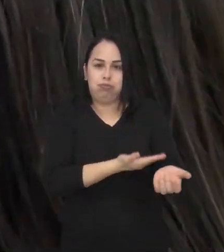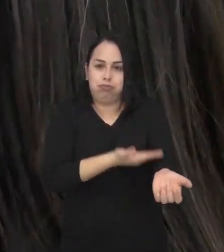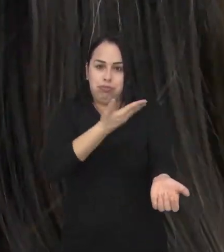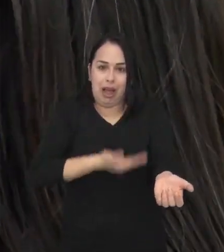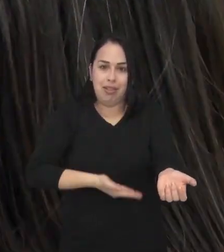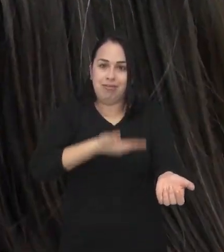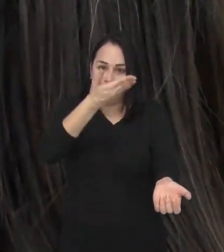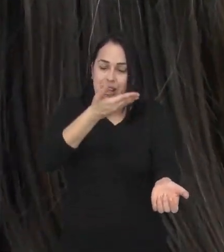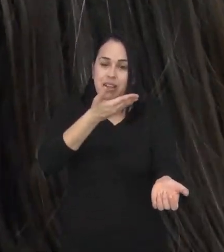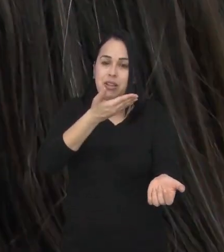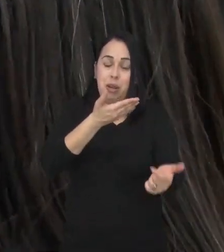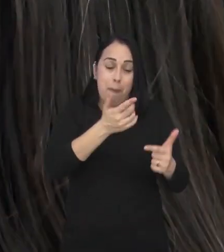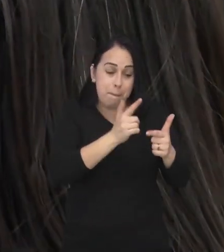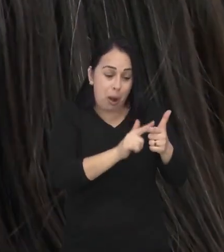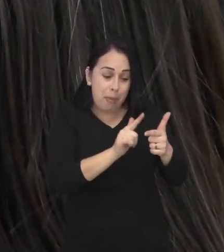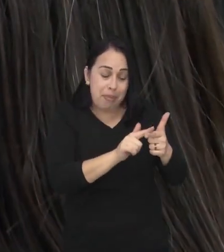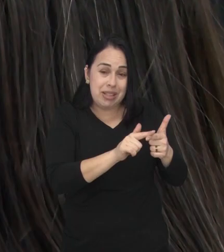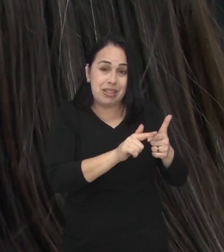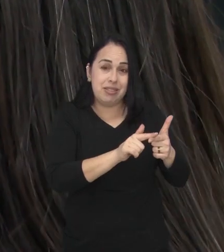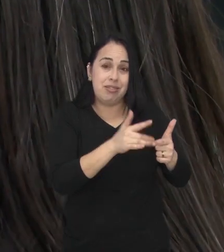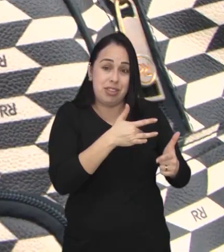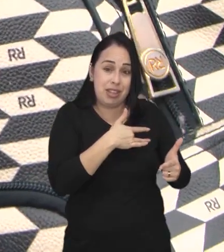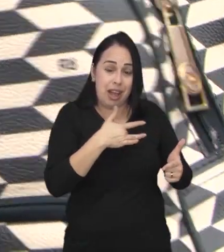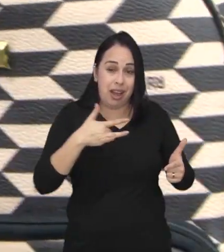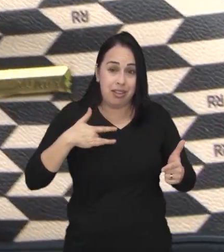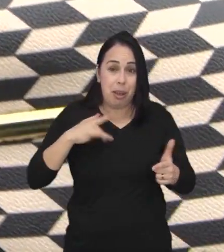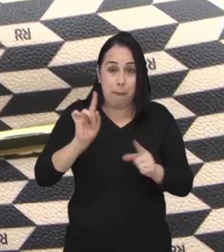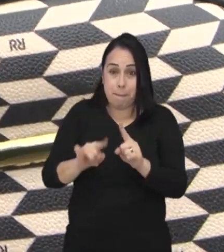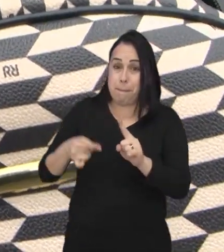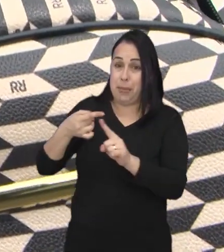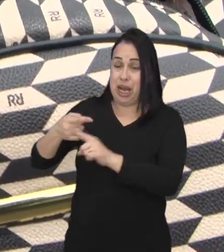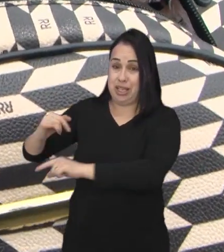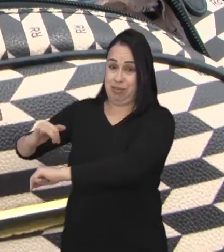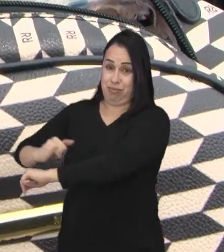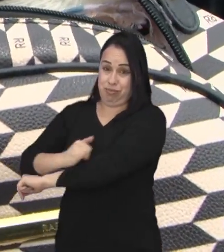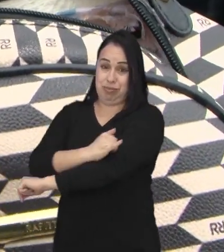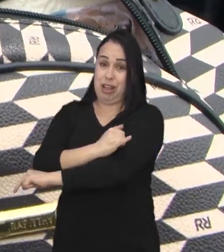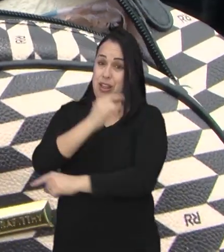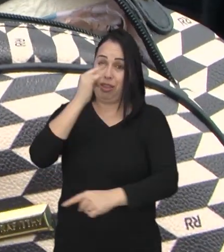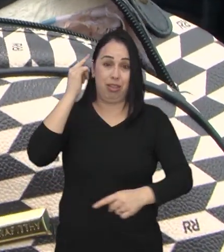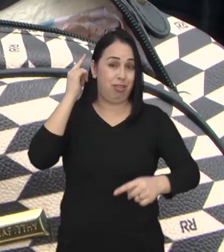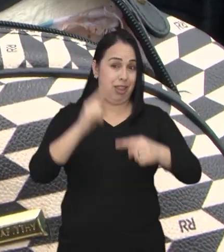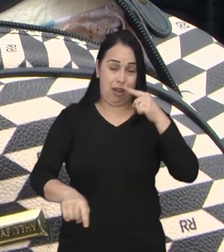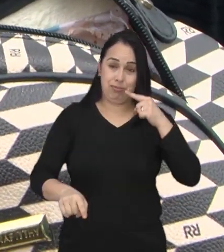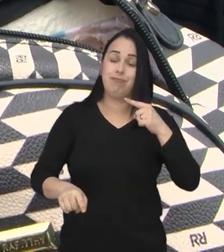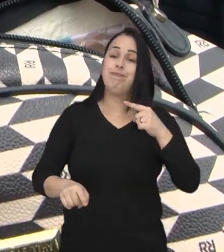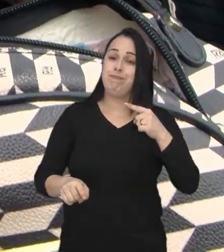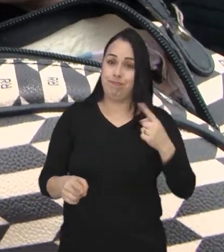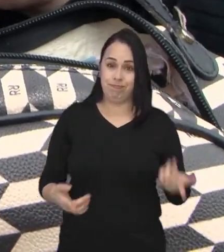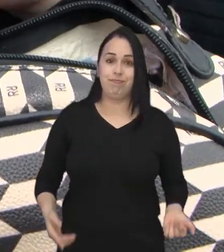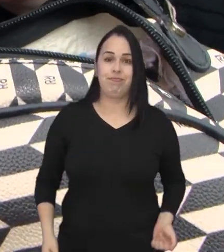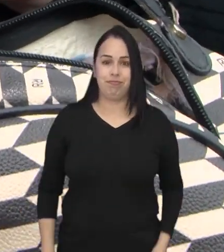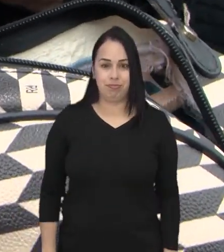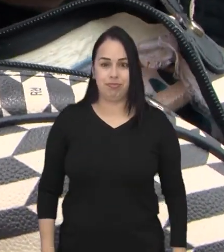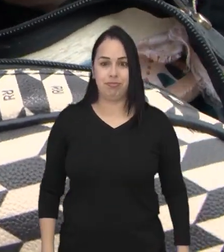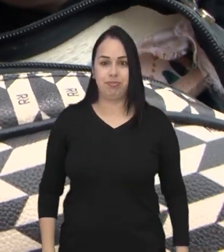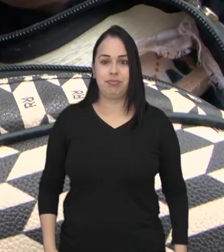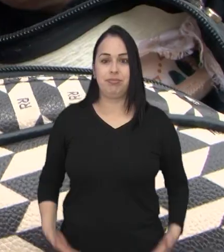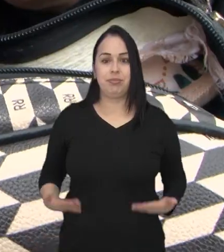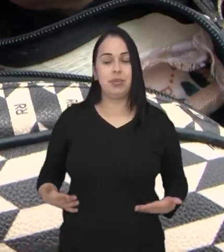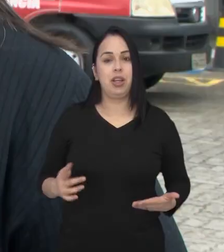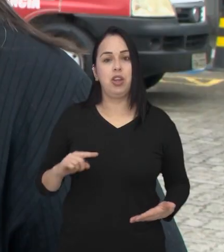sinais e ela associa os problemas de saúde à obesidade, uma combinação bastante